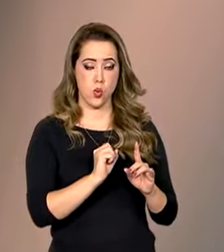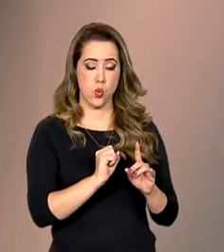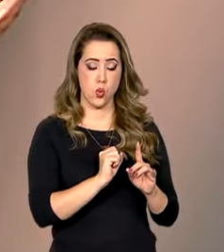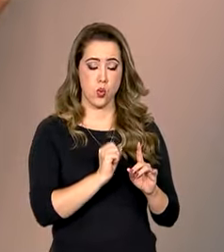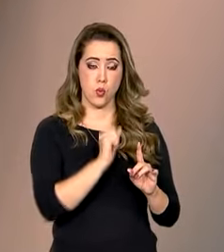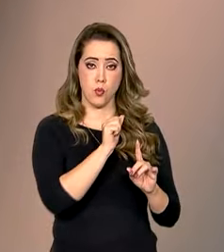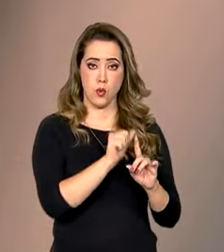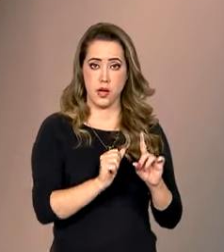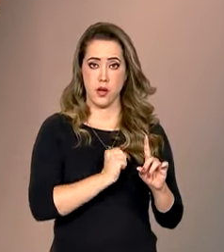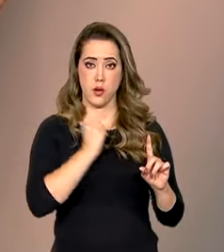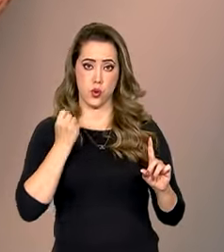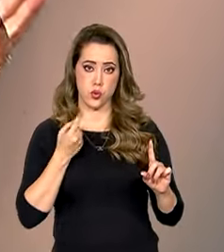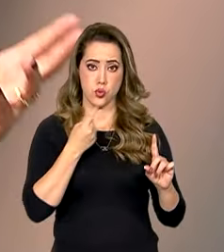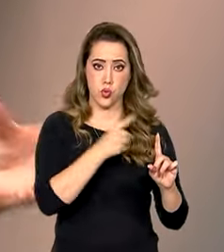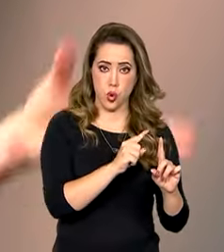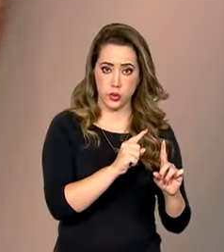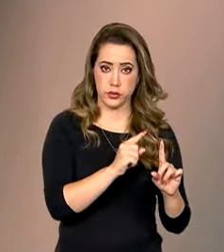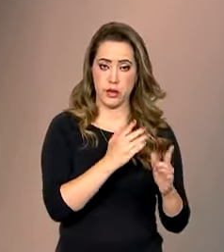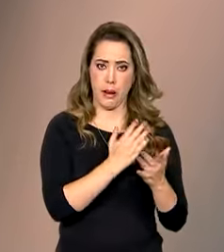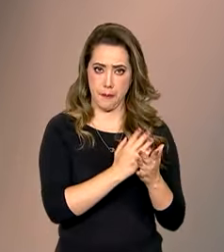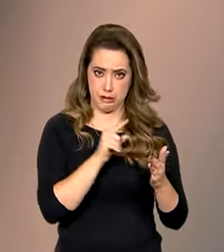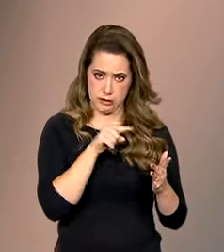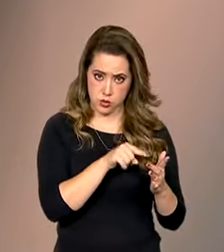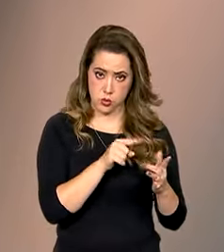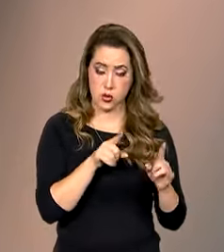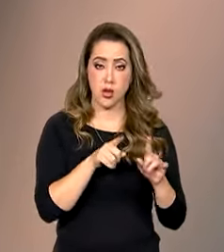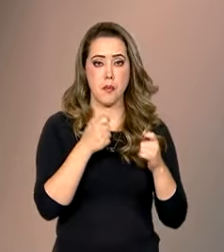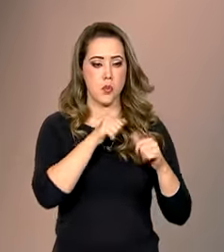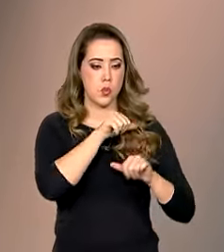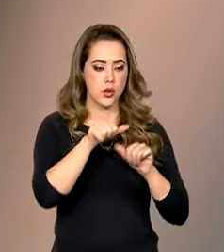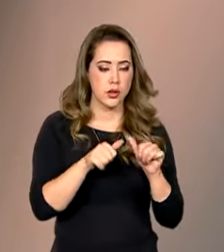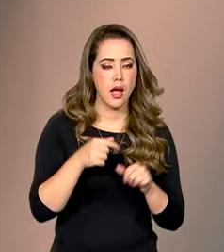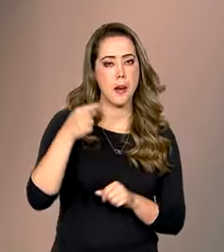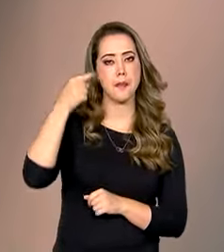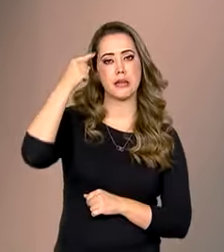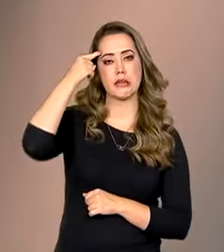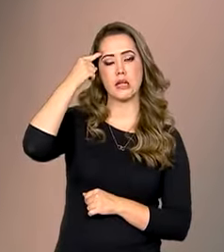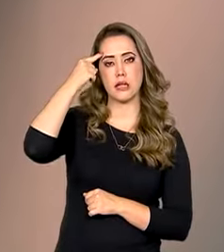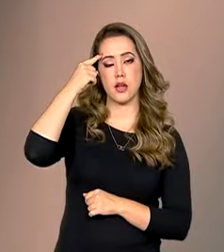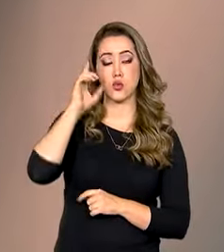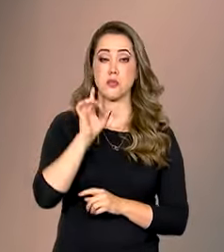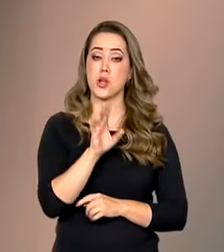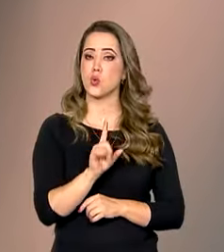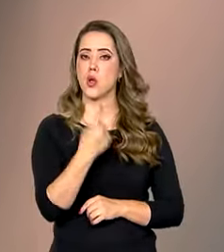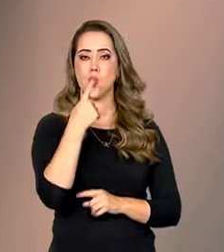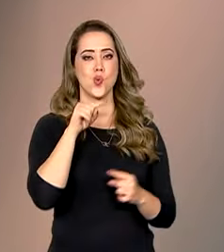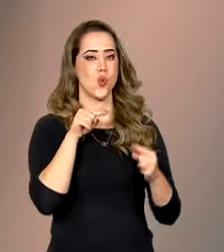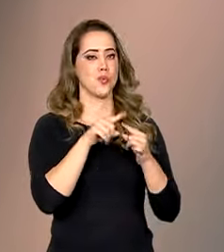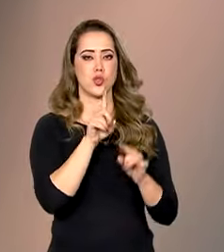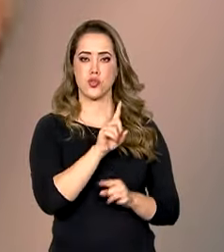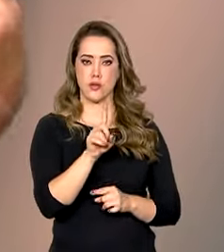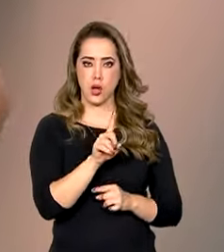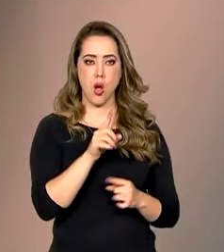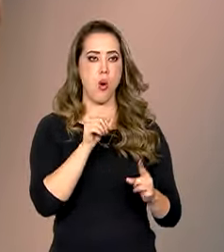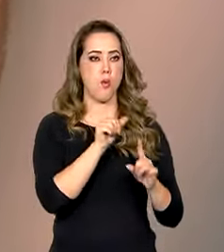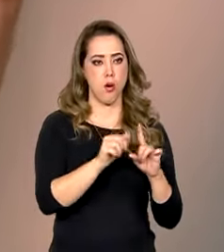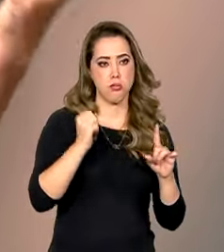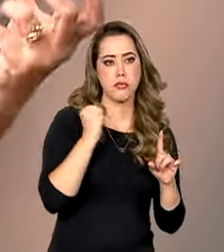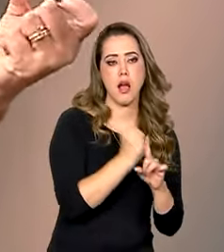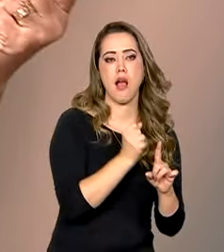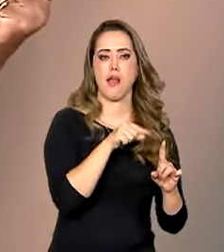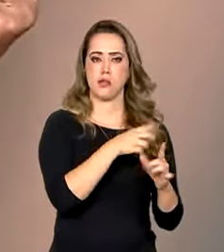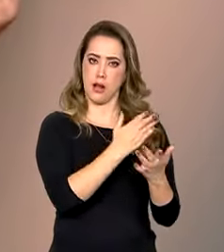mudar a mentalidade da sociedade, mas não é só no enfrentamento aos feminicídios, como você disse, é também